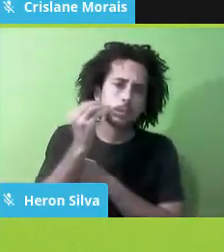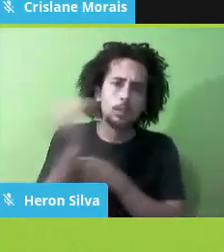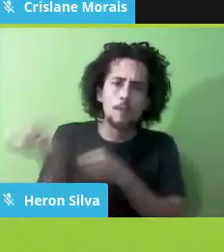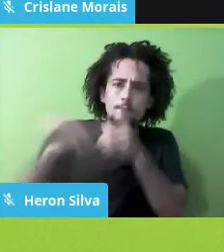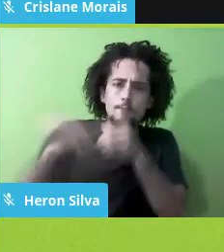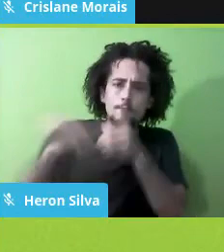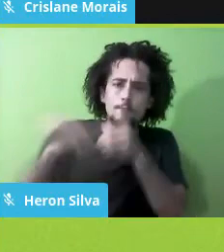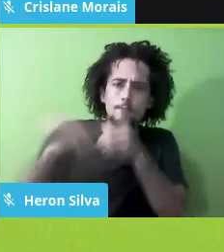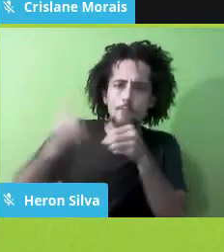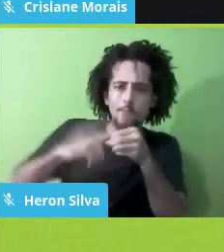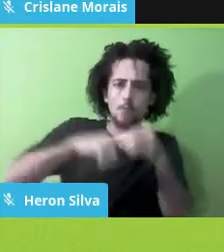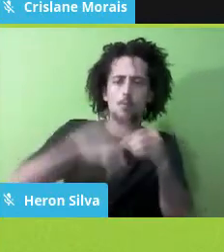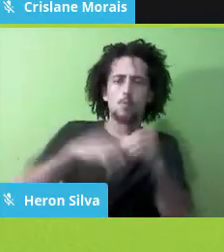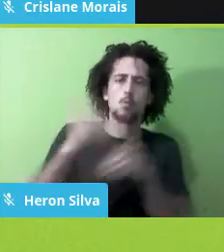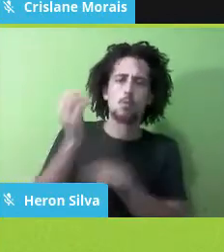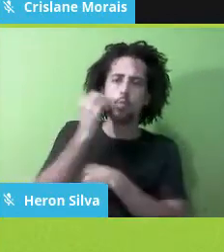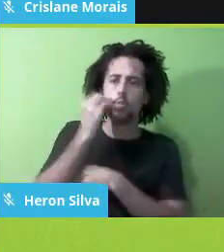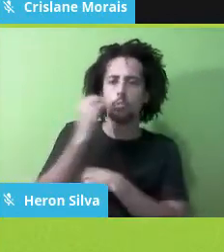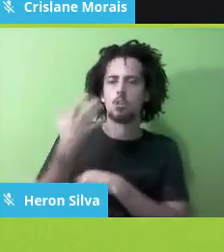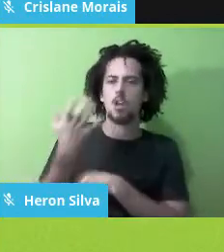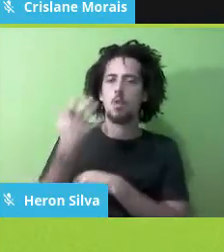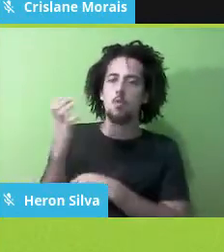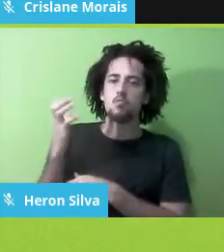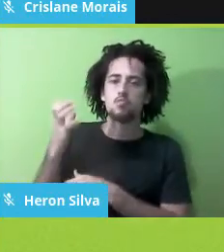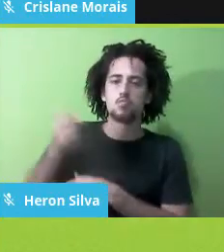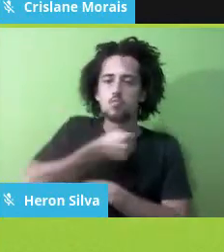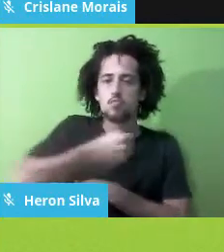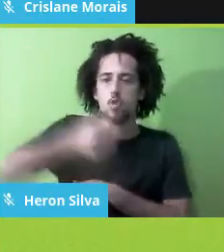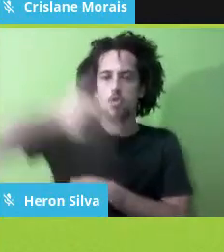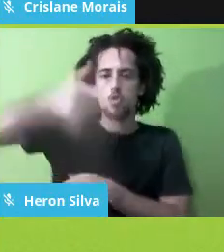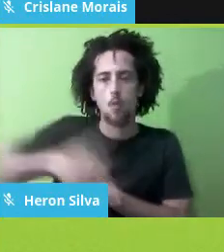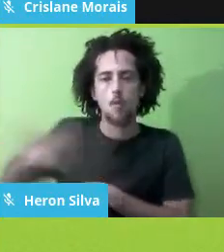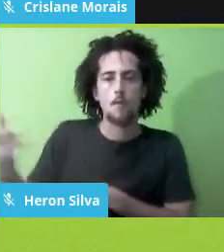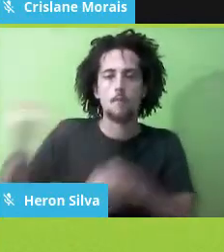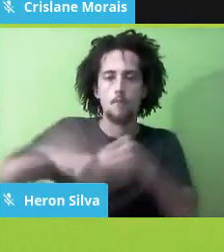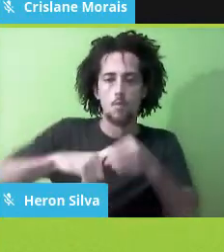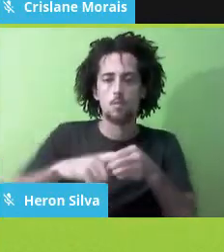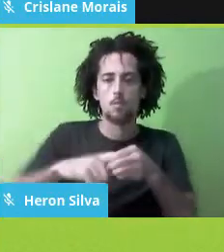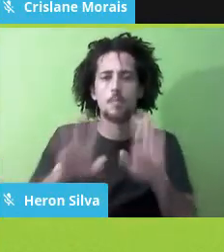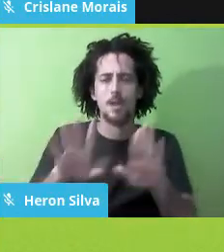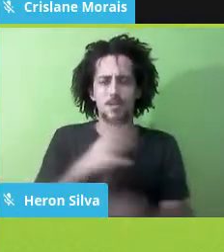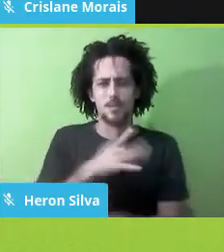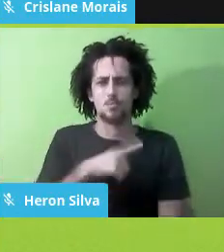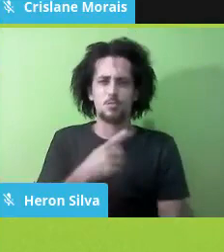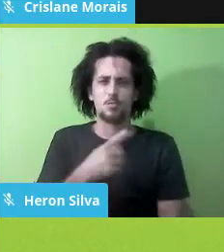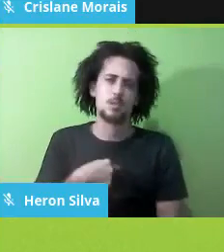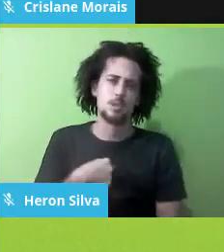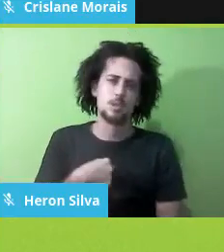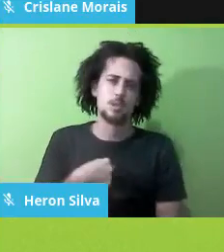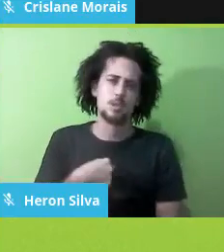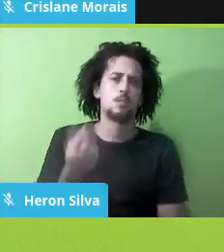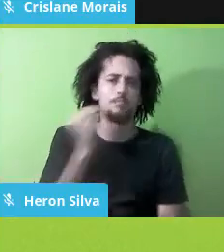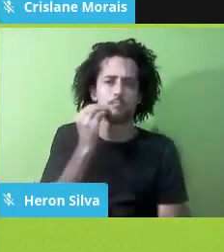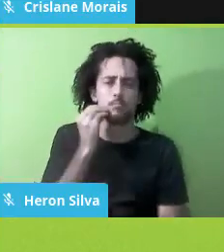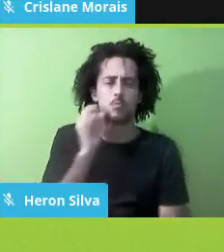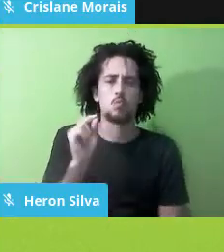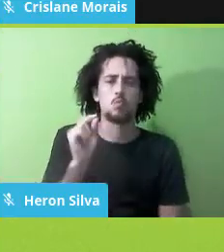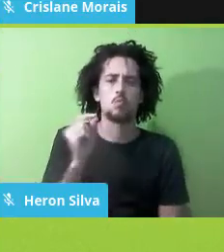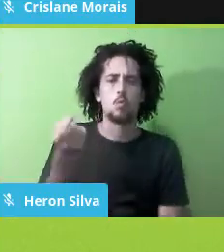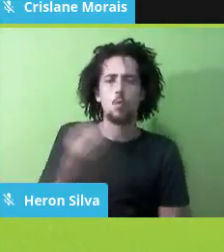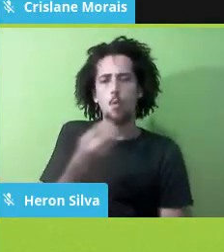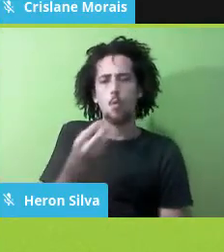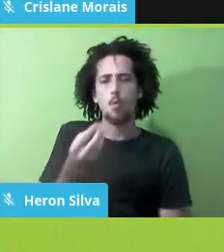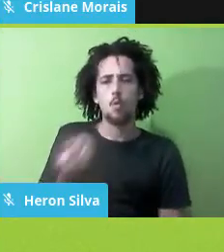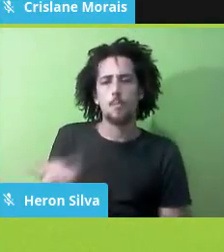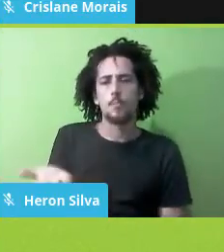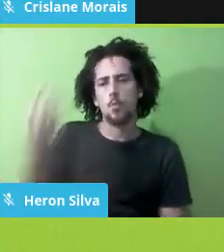ter o seu lugar. Na verdade, eu me culpo por não ter percebido, no projeto do Escola Sem Partido, todo